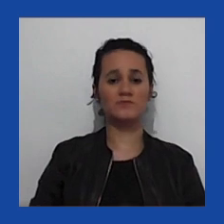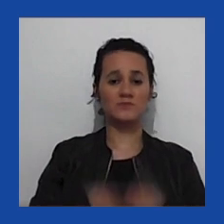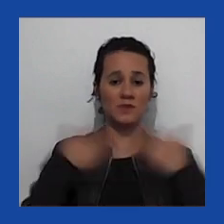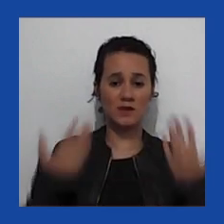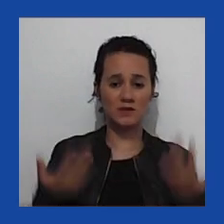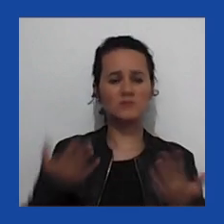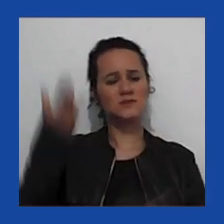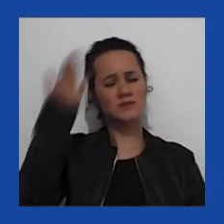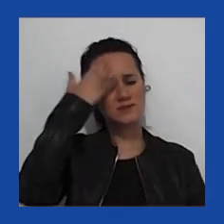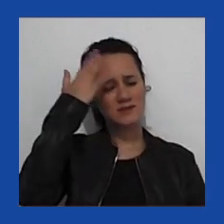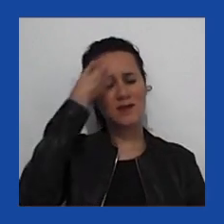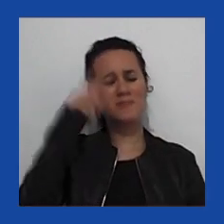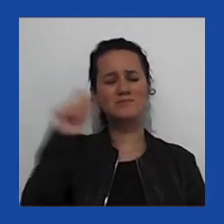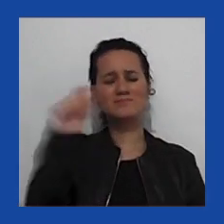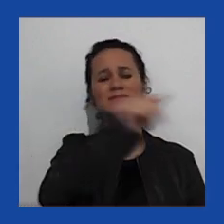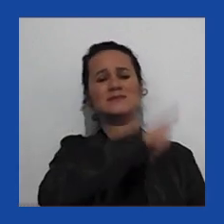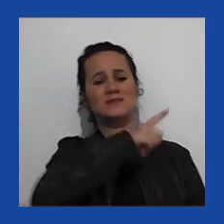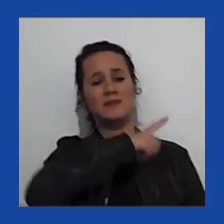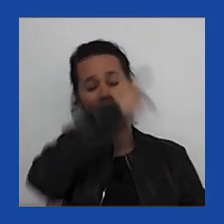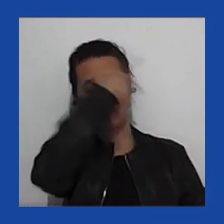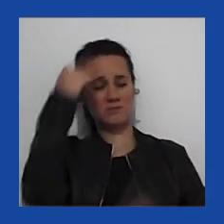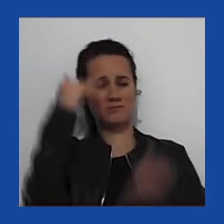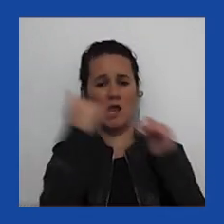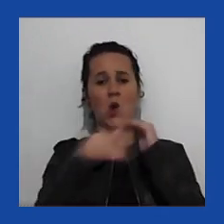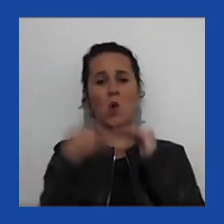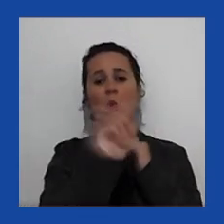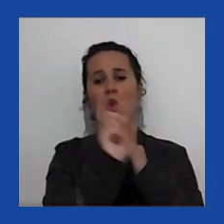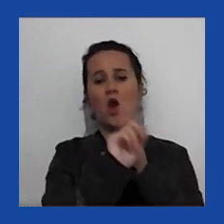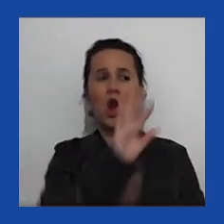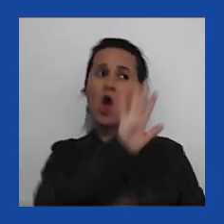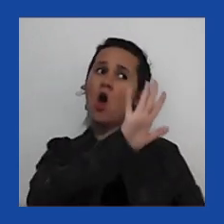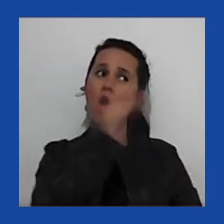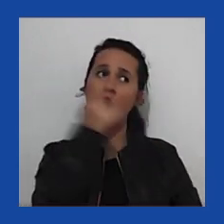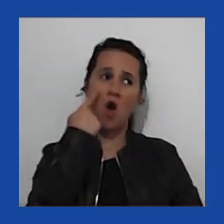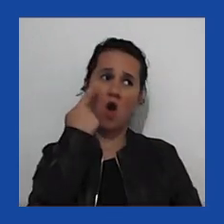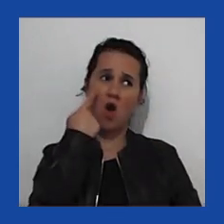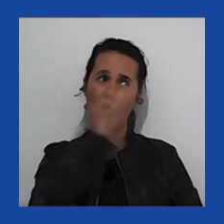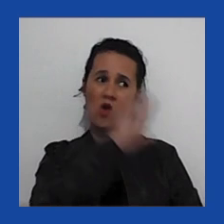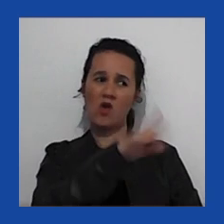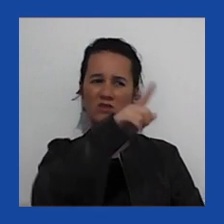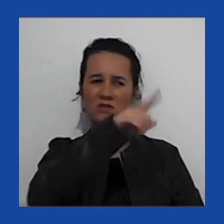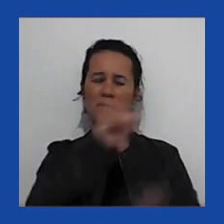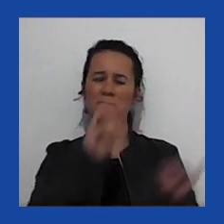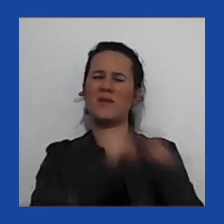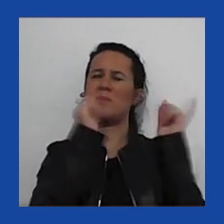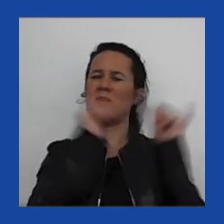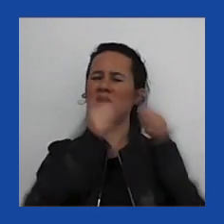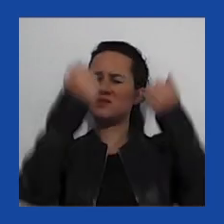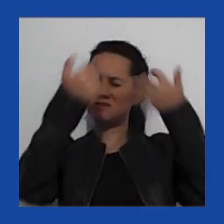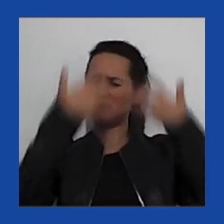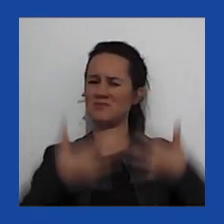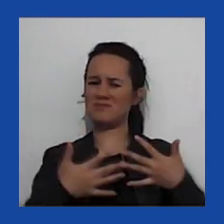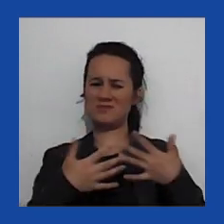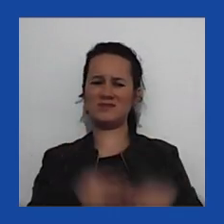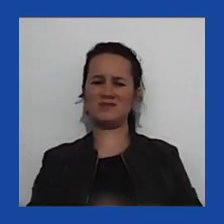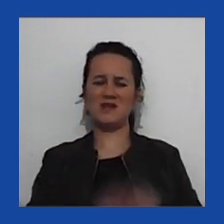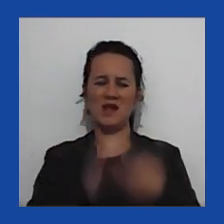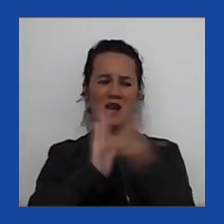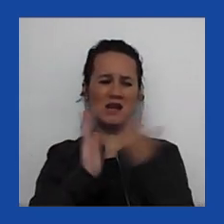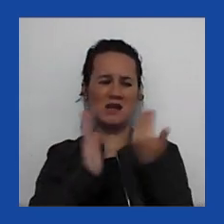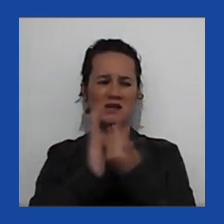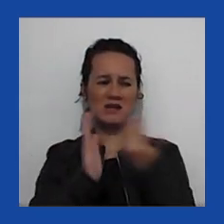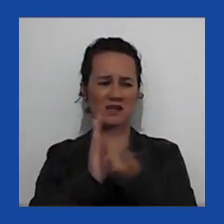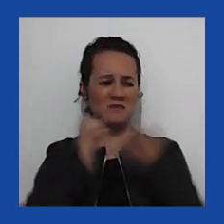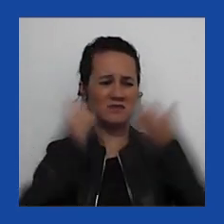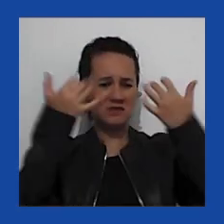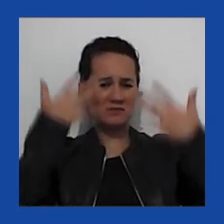que tem pessoas que vão discordar comigo, eles vão dizer, olha, isso é bobagem, os elites tradicionais nas